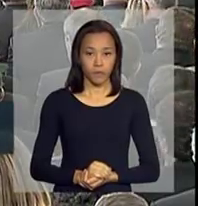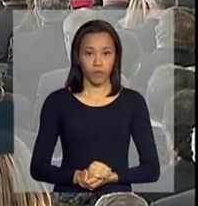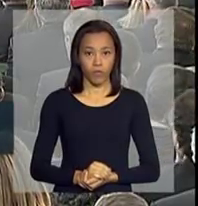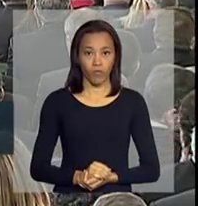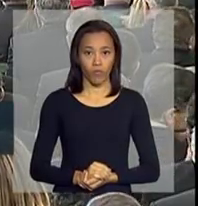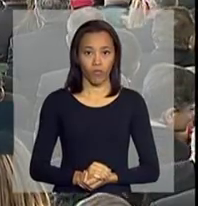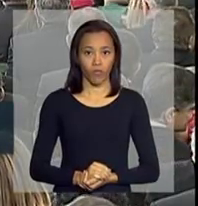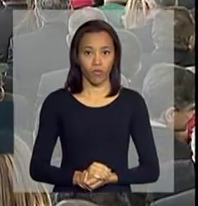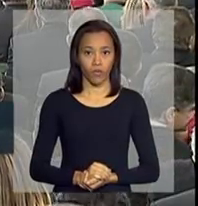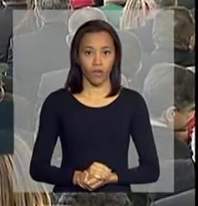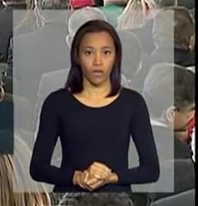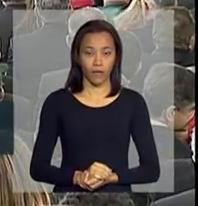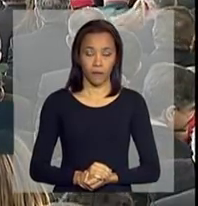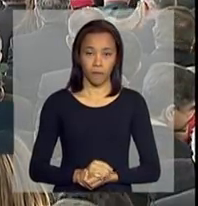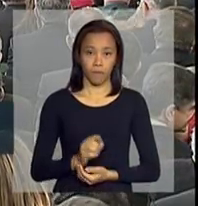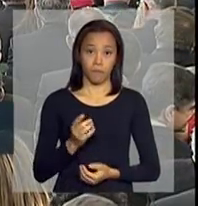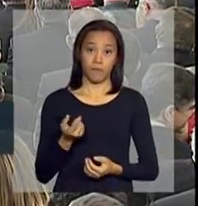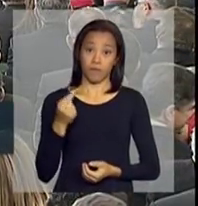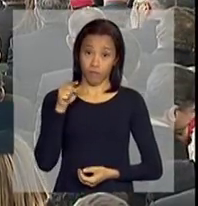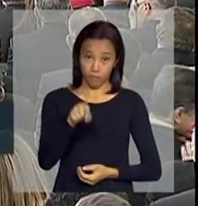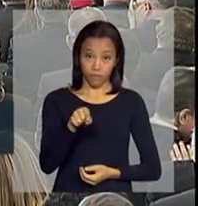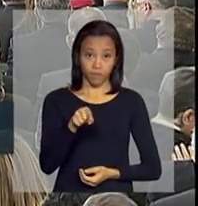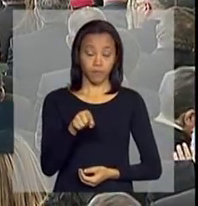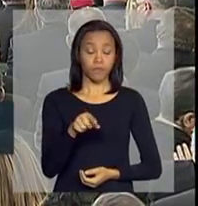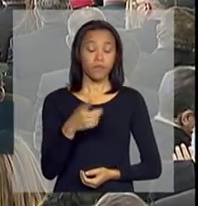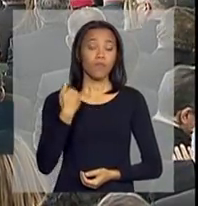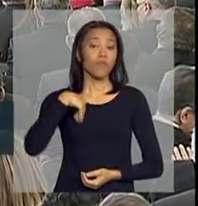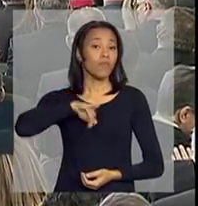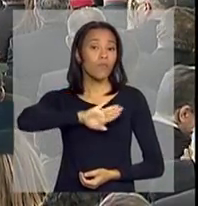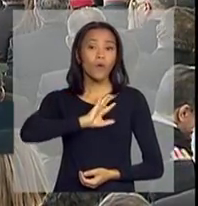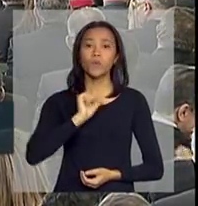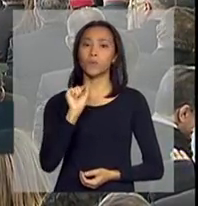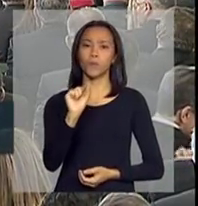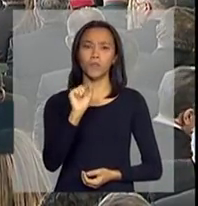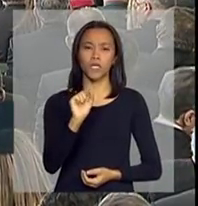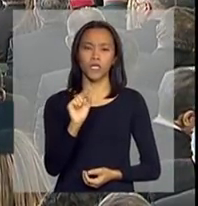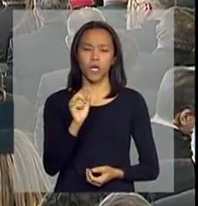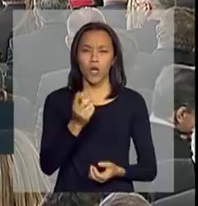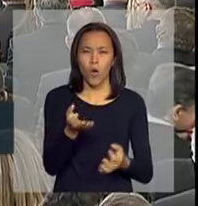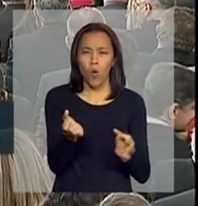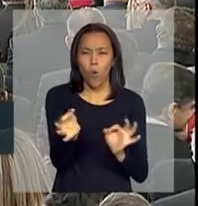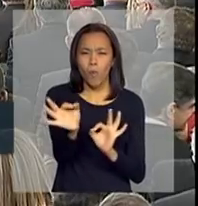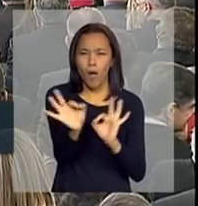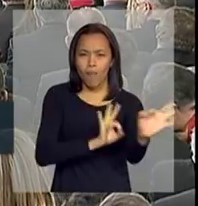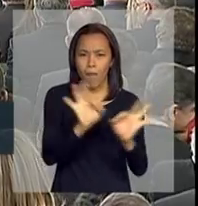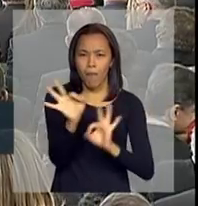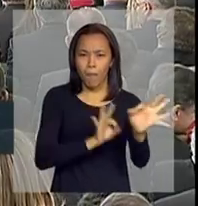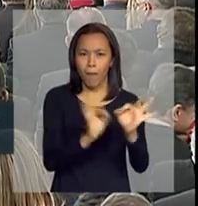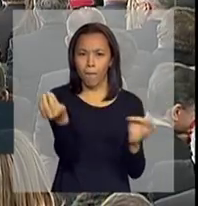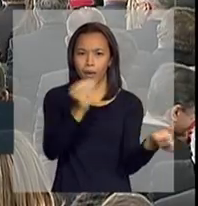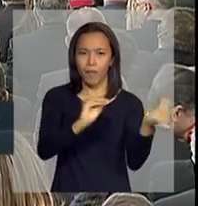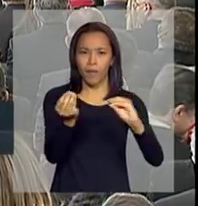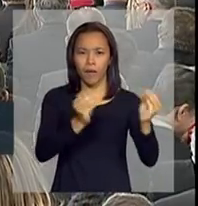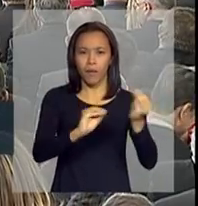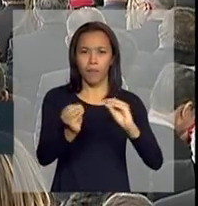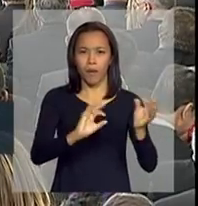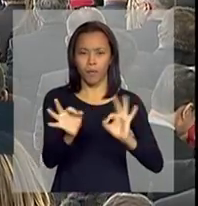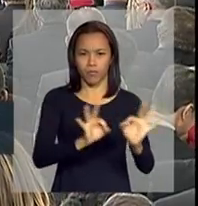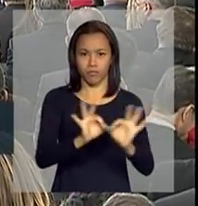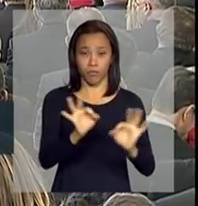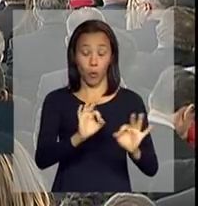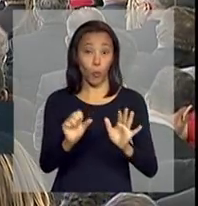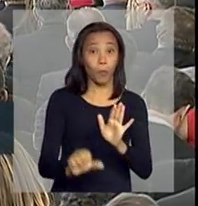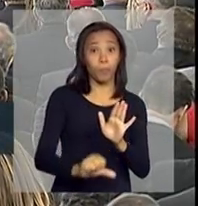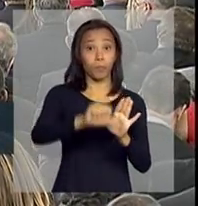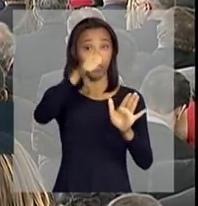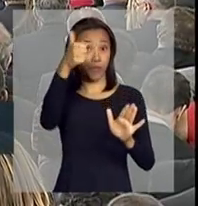E ali, nós desenhamos o que seria o primeiro diploma legal